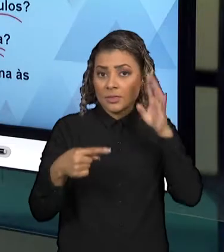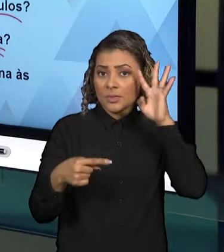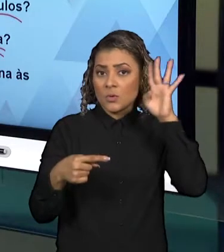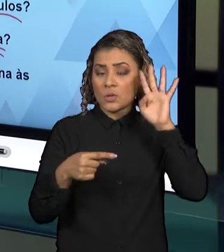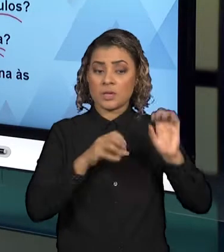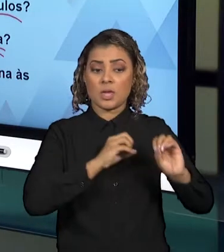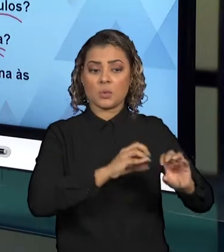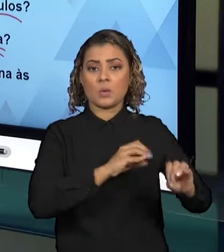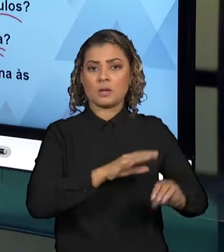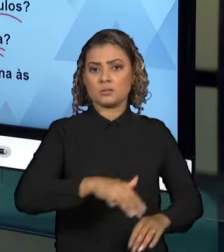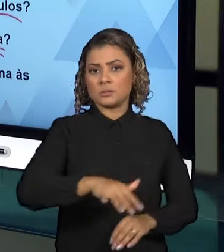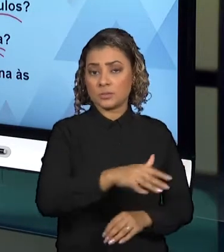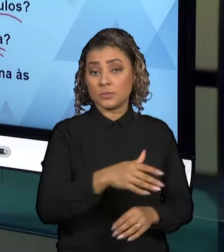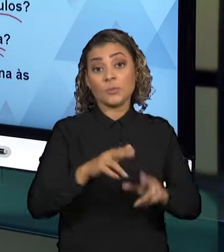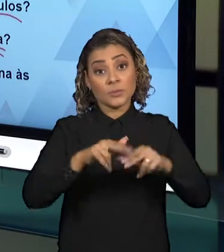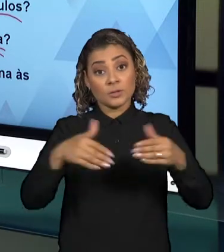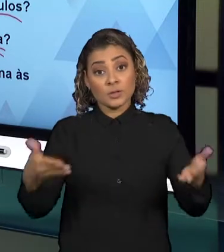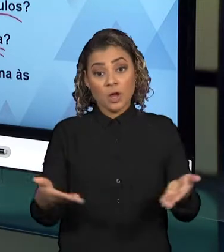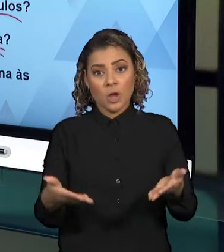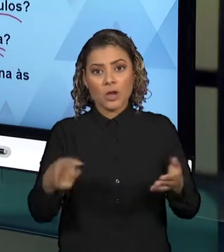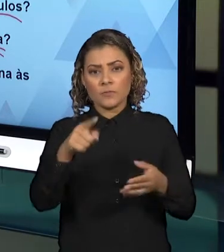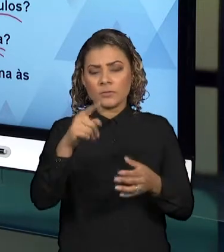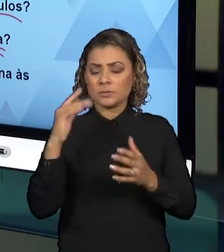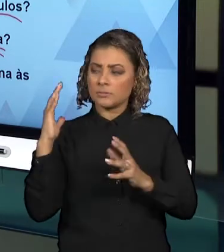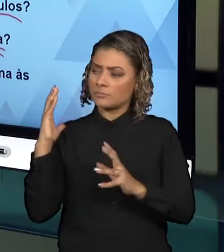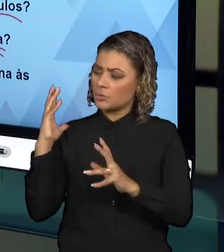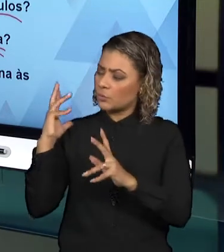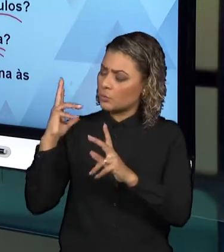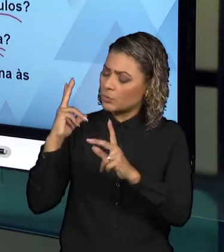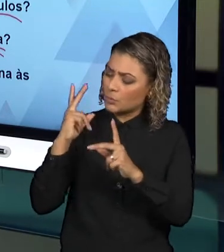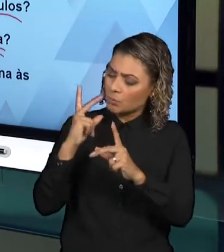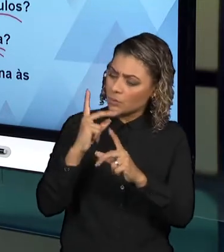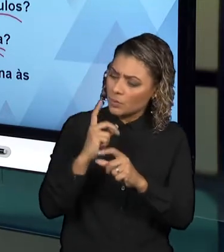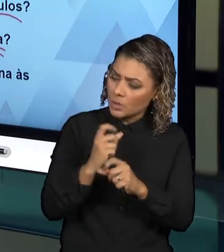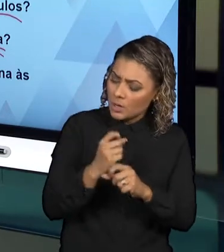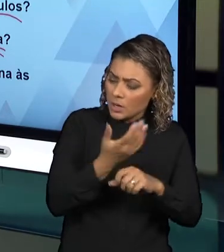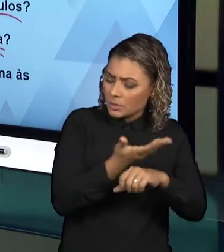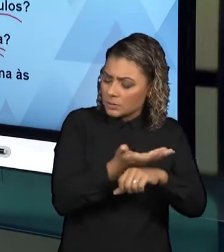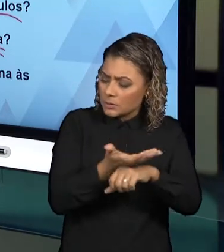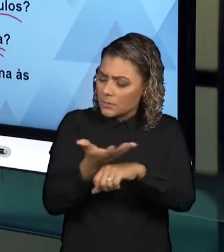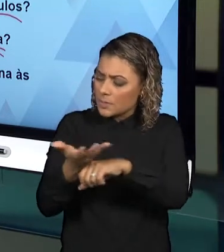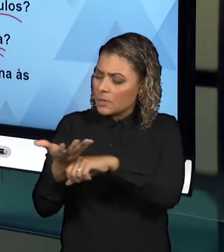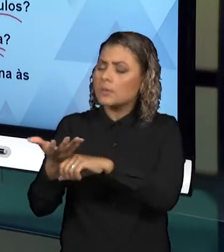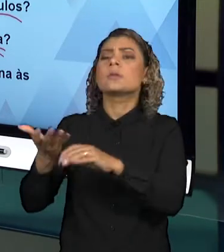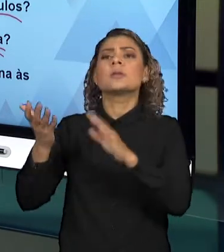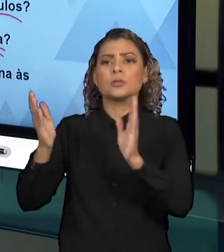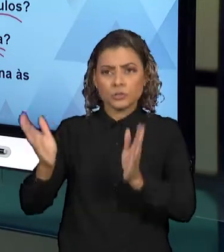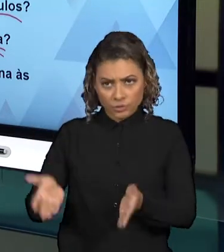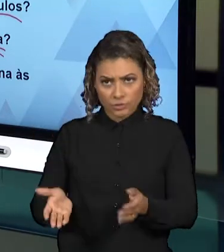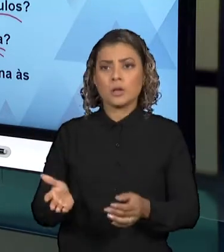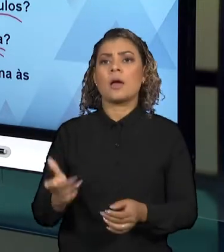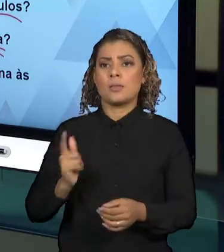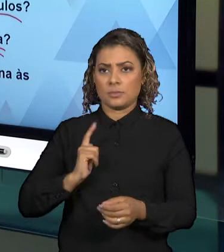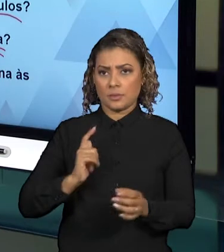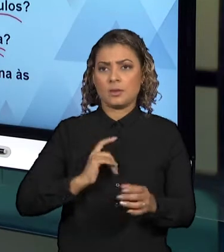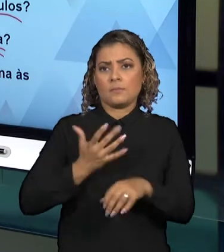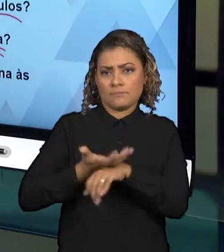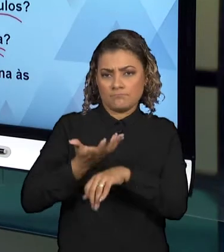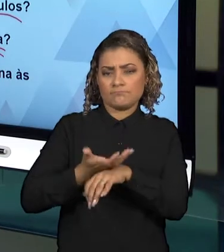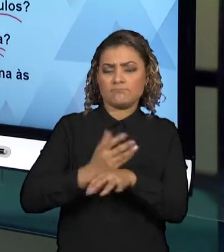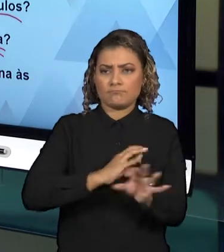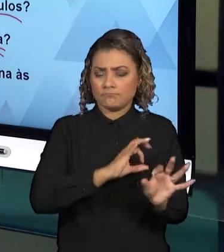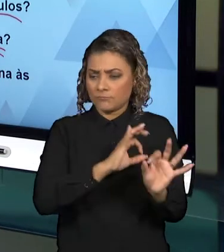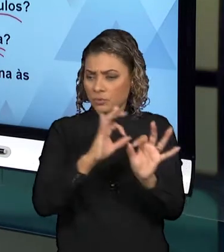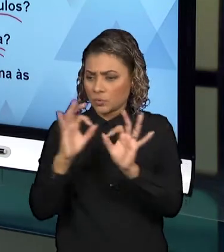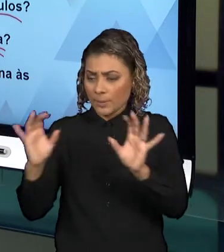Nesse momento, você deve revisar algumas outras disciplinas que já aconteceram durante o curso, que